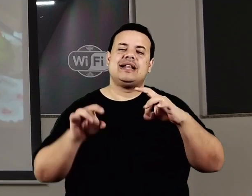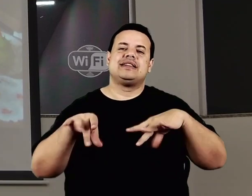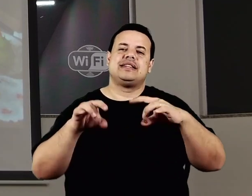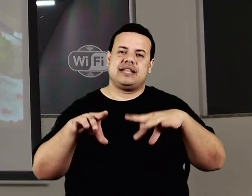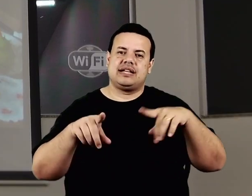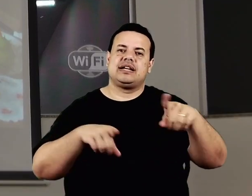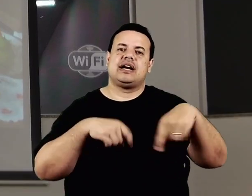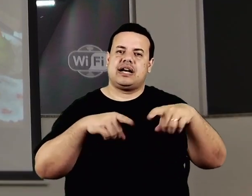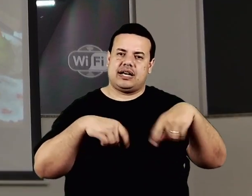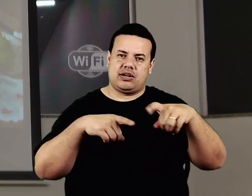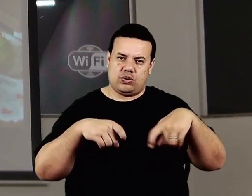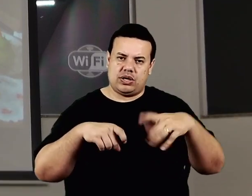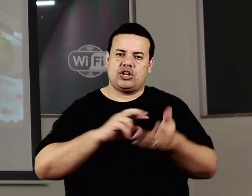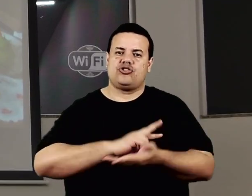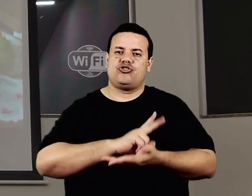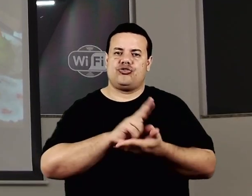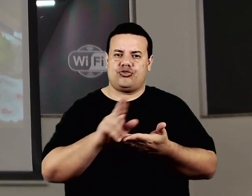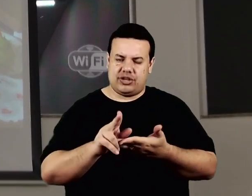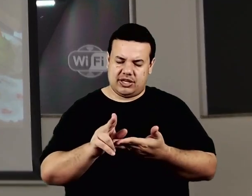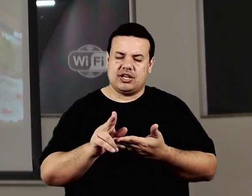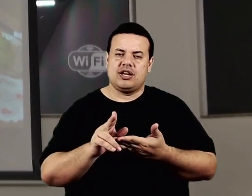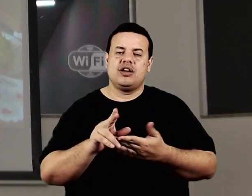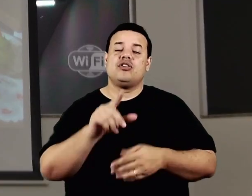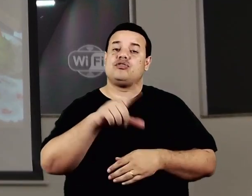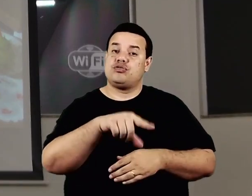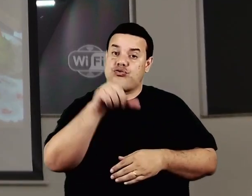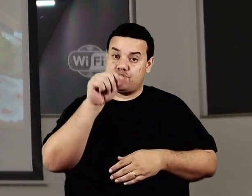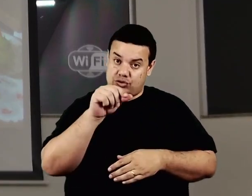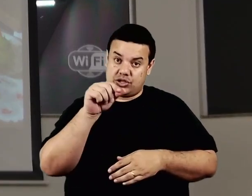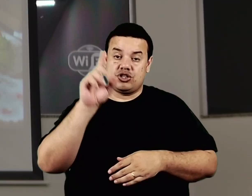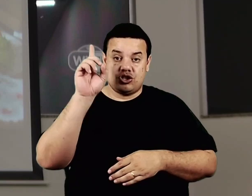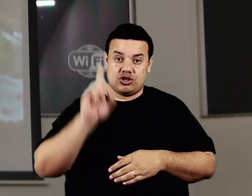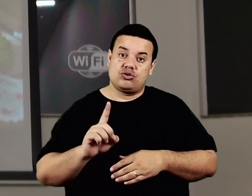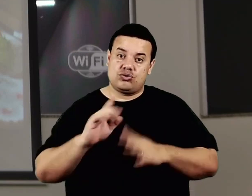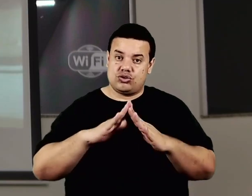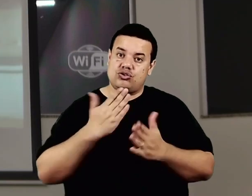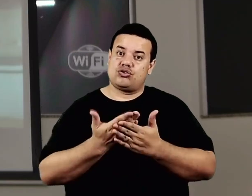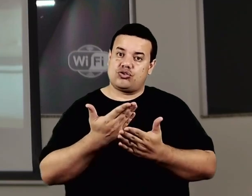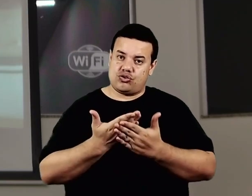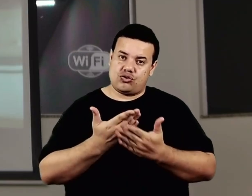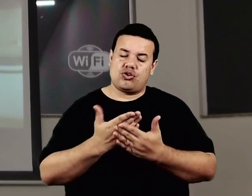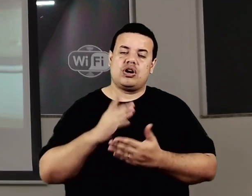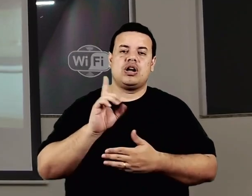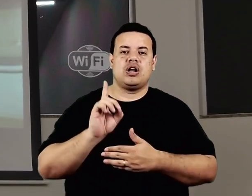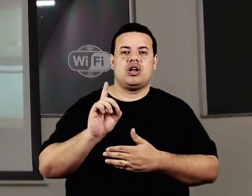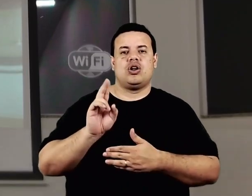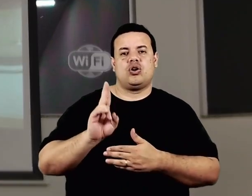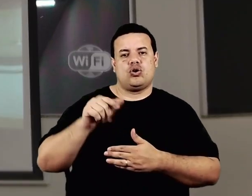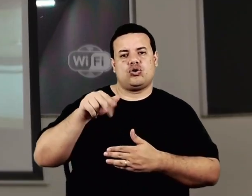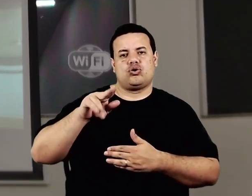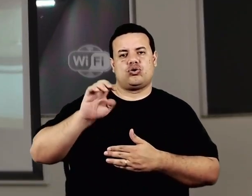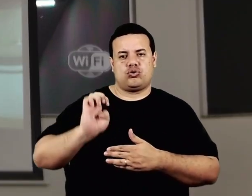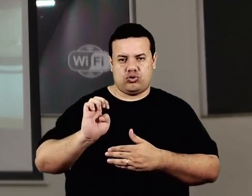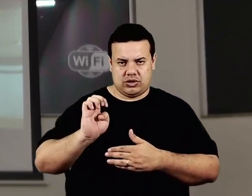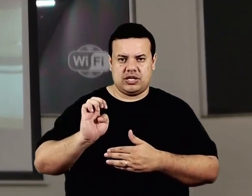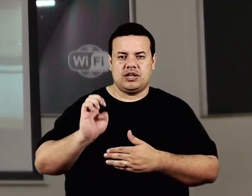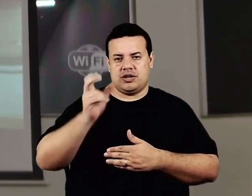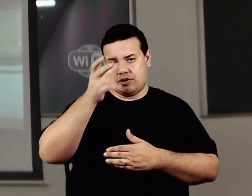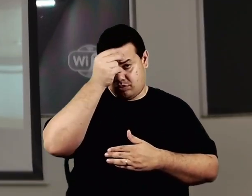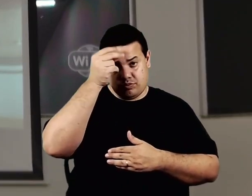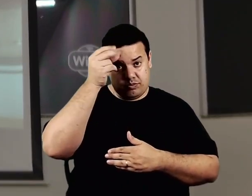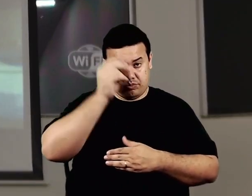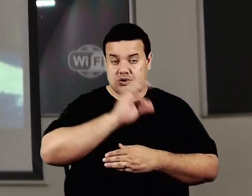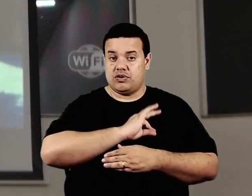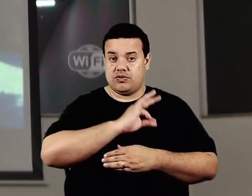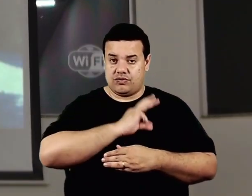matérias. Foi nomeada diretora da Escola Duque de Caxias pelo ex-prefeito Kurt Walter Rasper, sendo também eleita